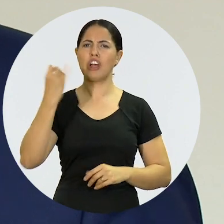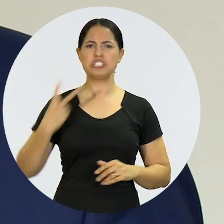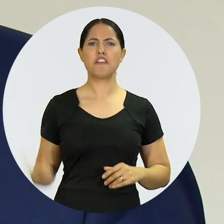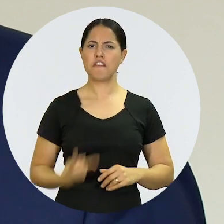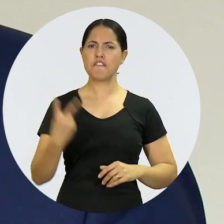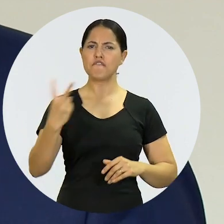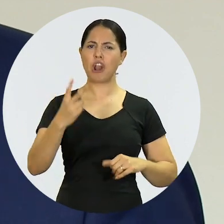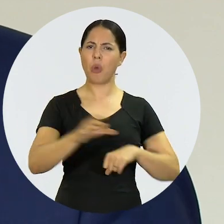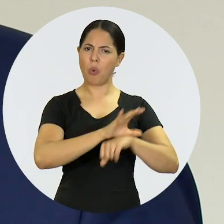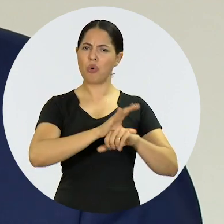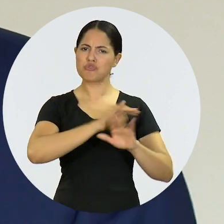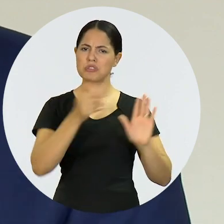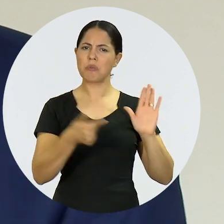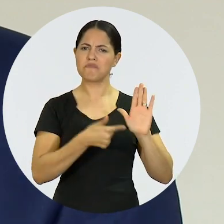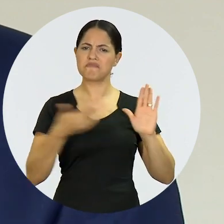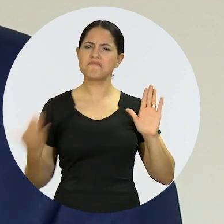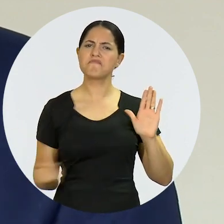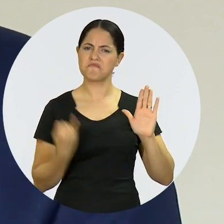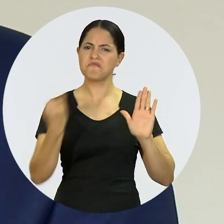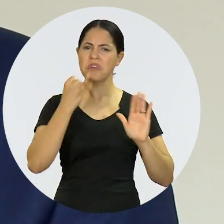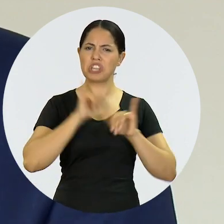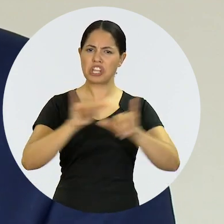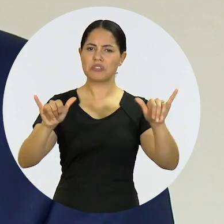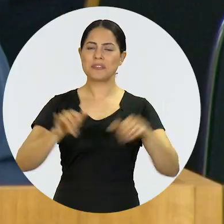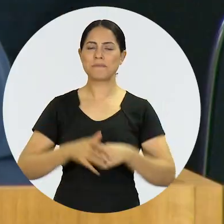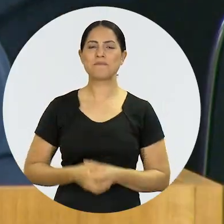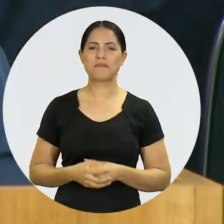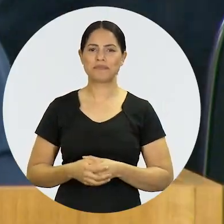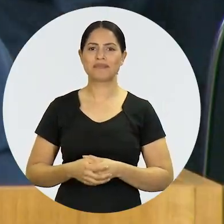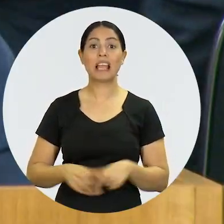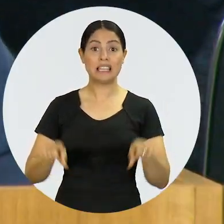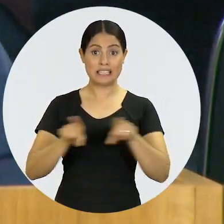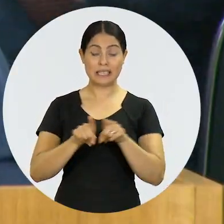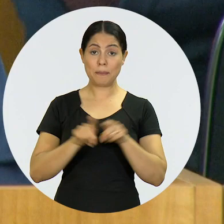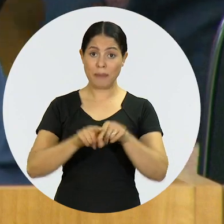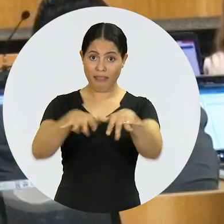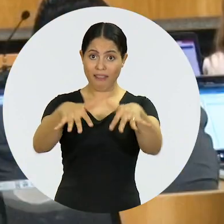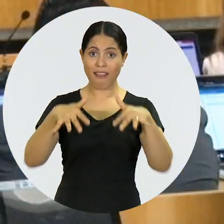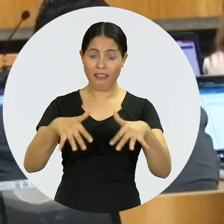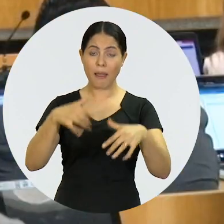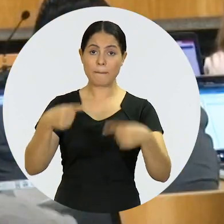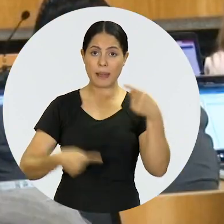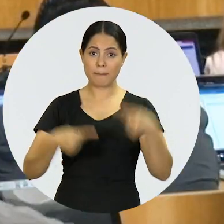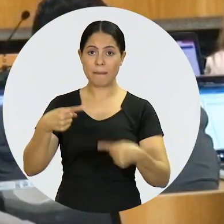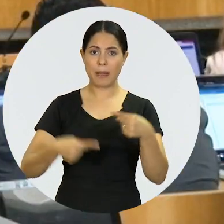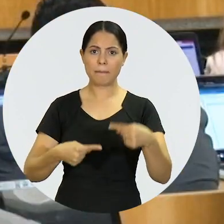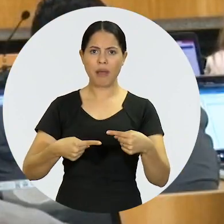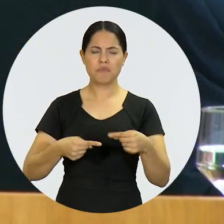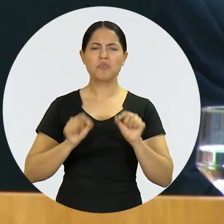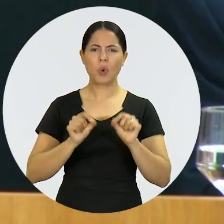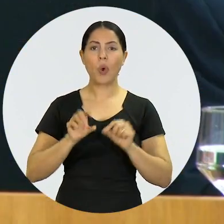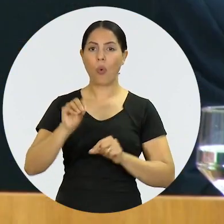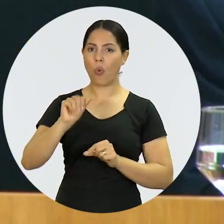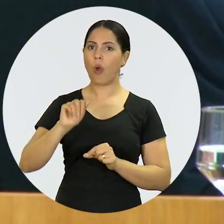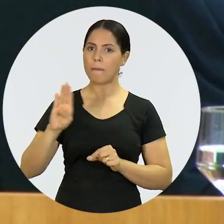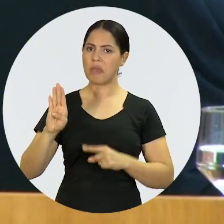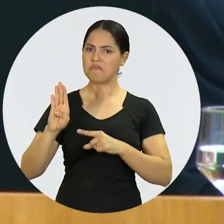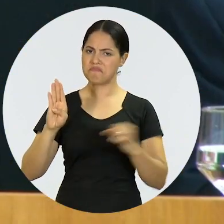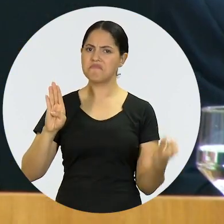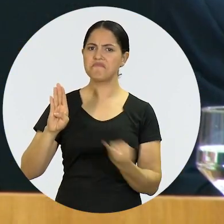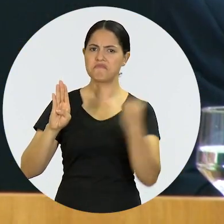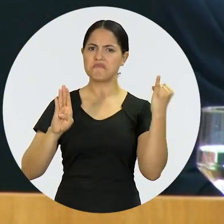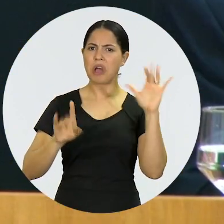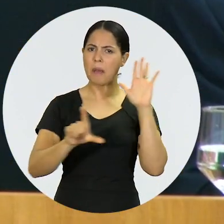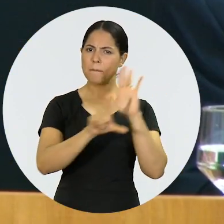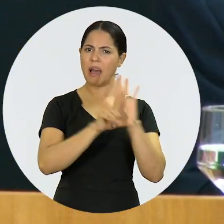importância e o valor da Constituição é fundamental. Ainda durante o Pleno, foi enfatizada a importância da OAB na